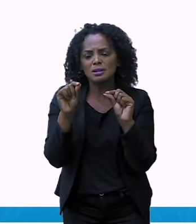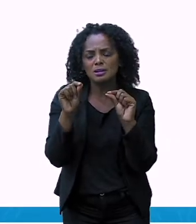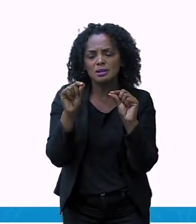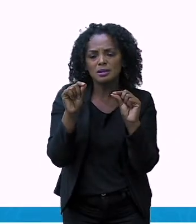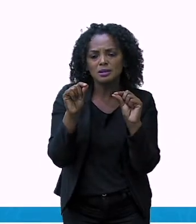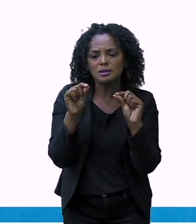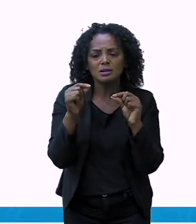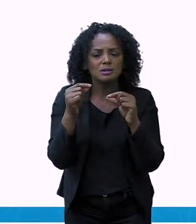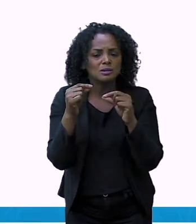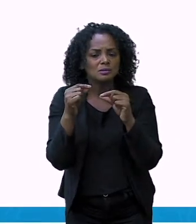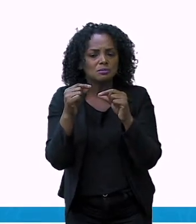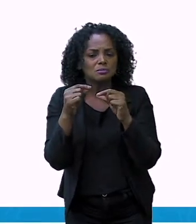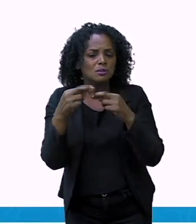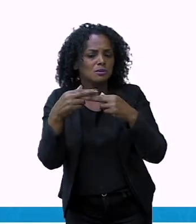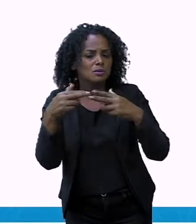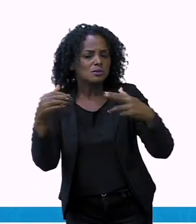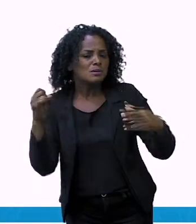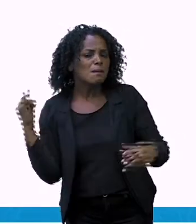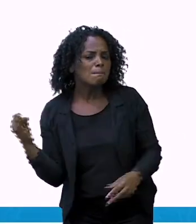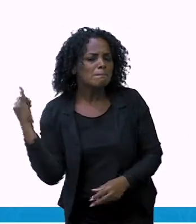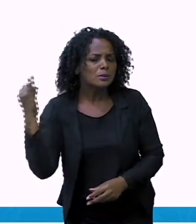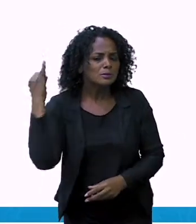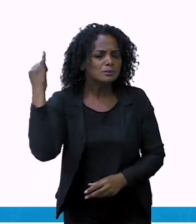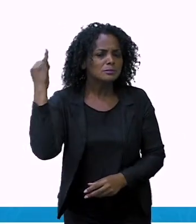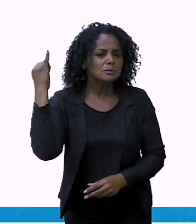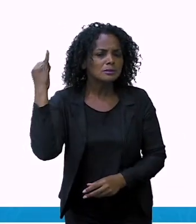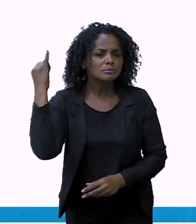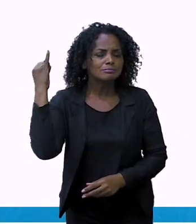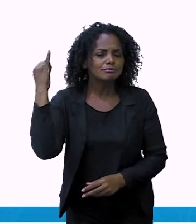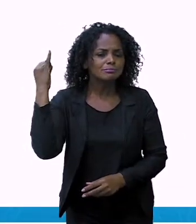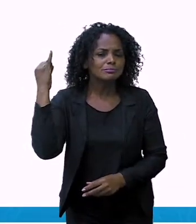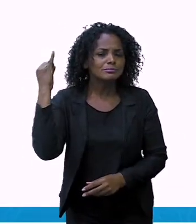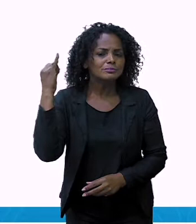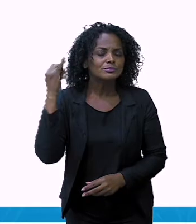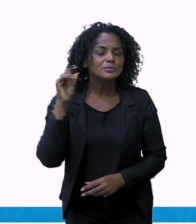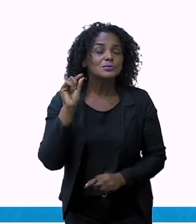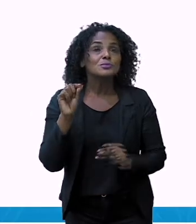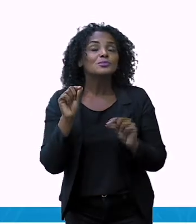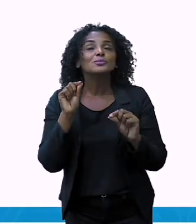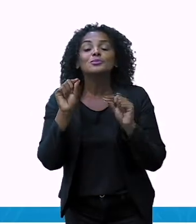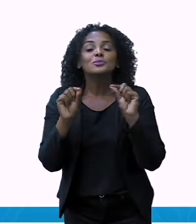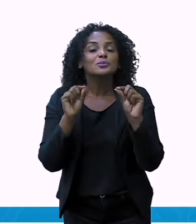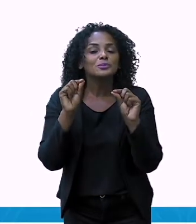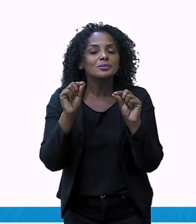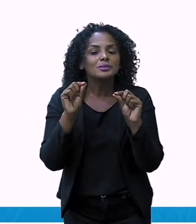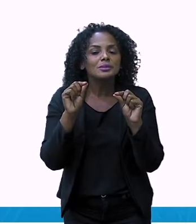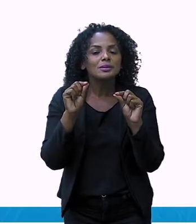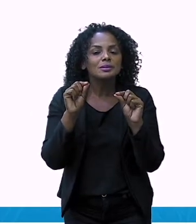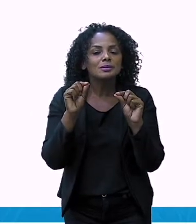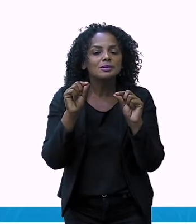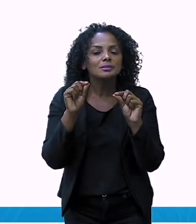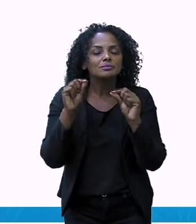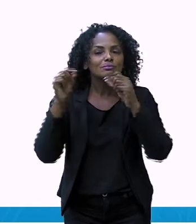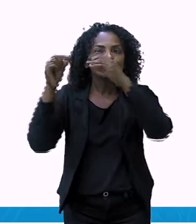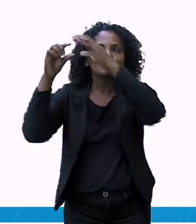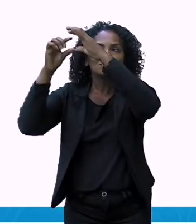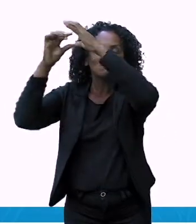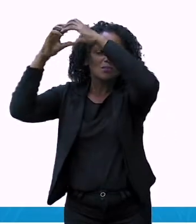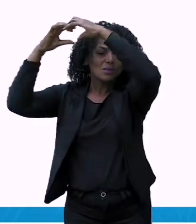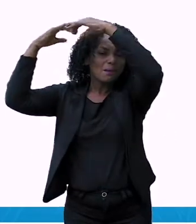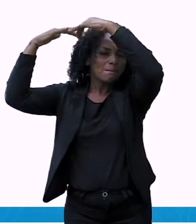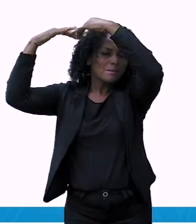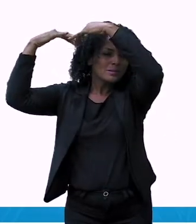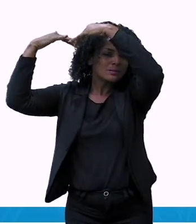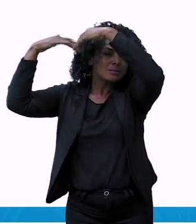importante, um pensador. A partir deste